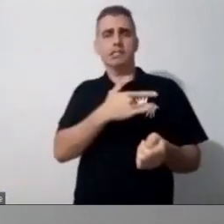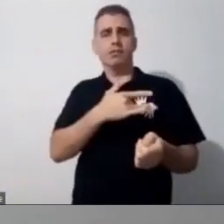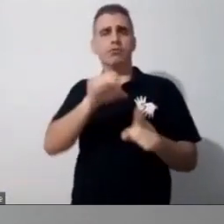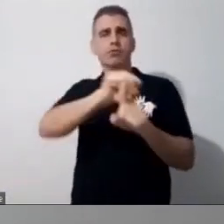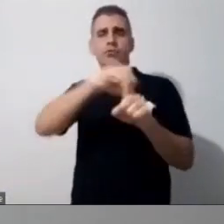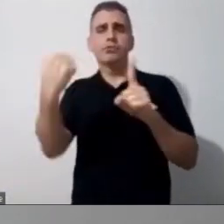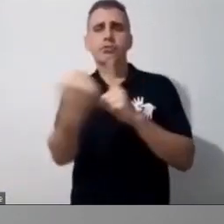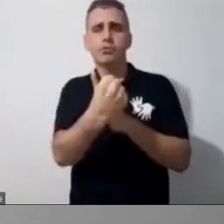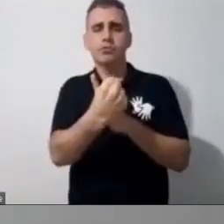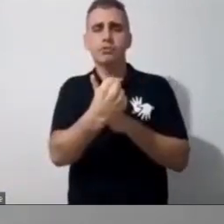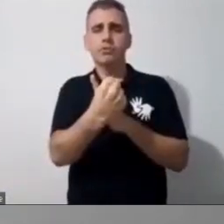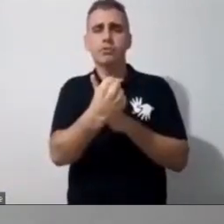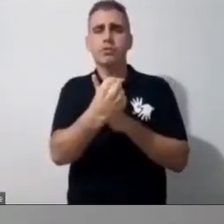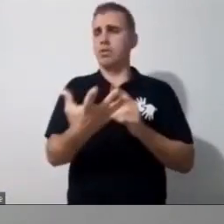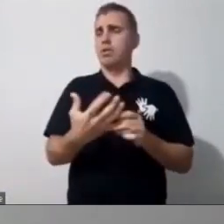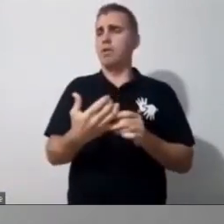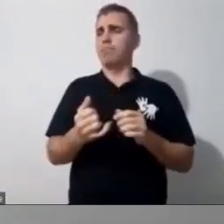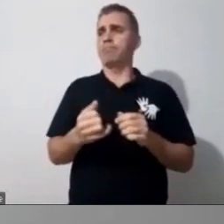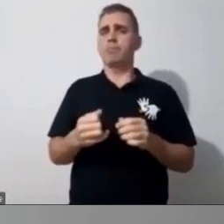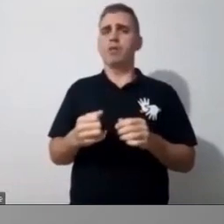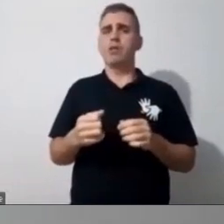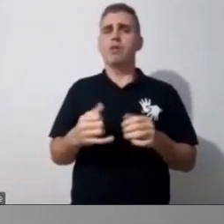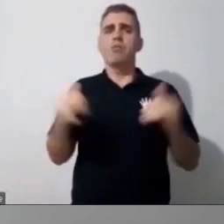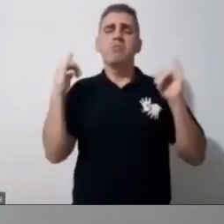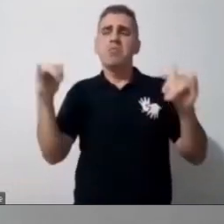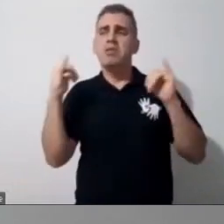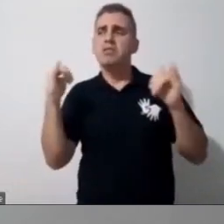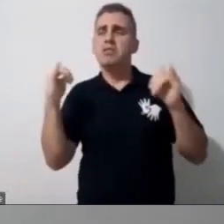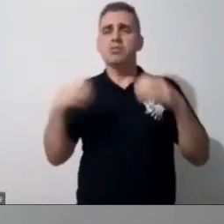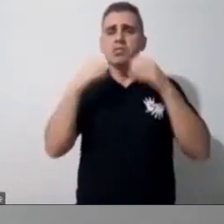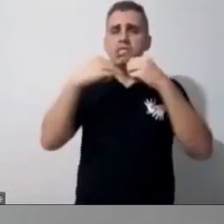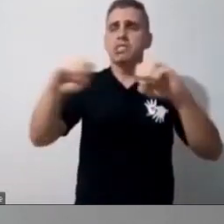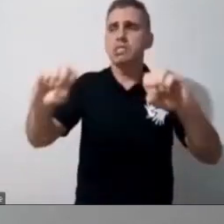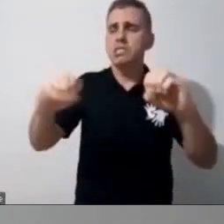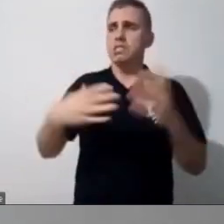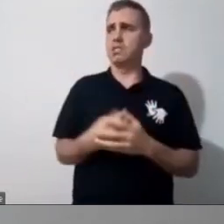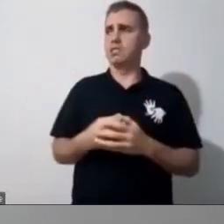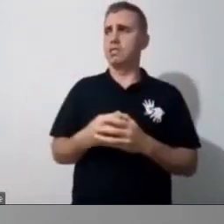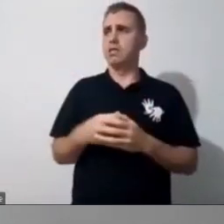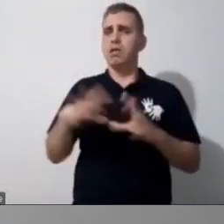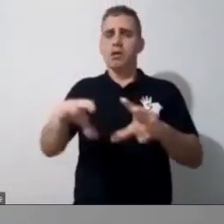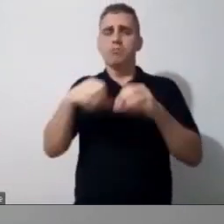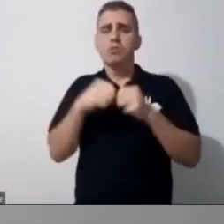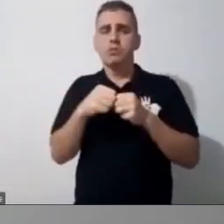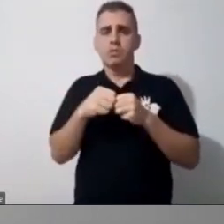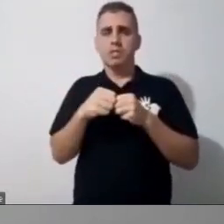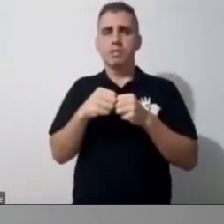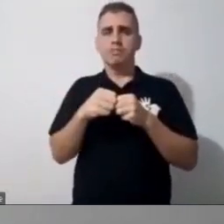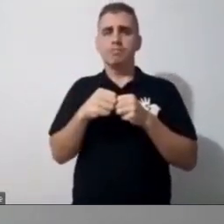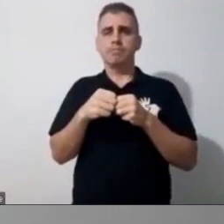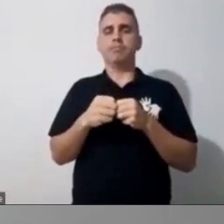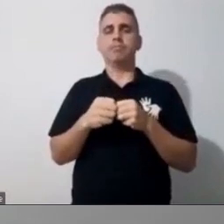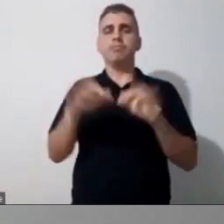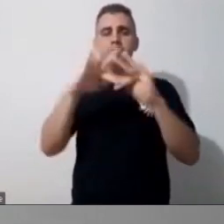transporte da secretaria, para poder buscar e trazer essa família até a escola, para poder ter contato com esse